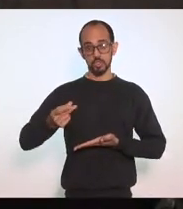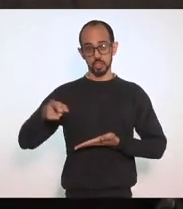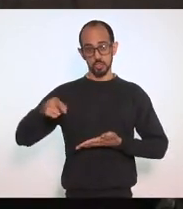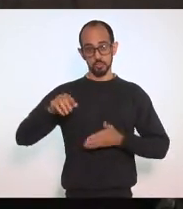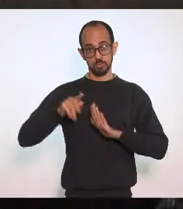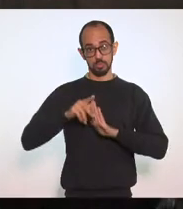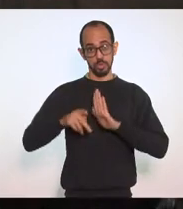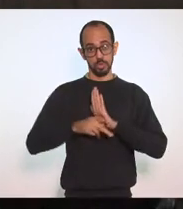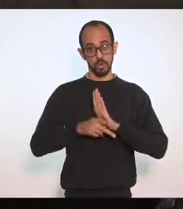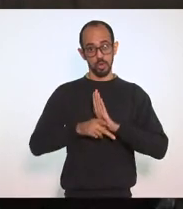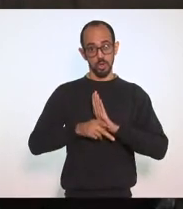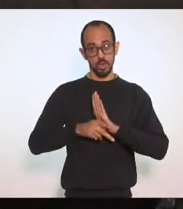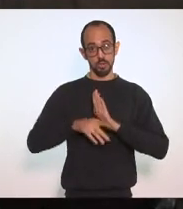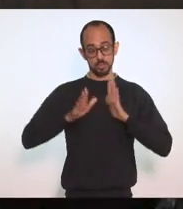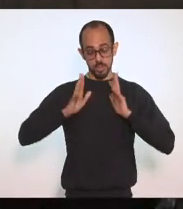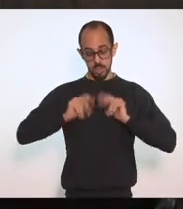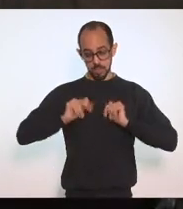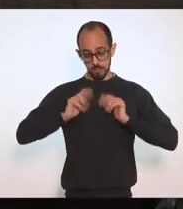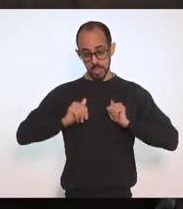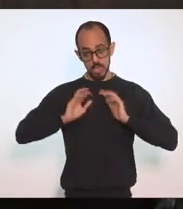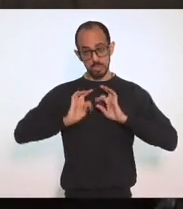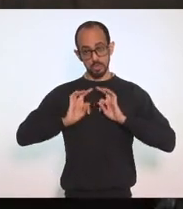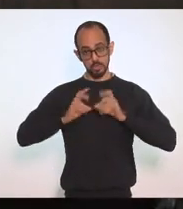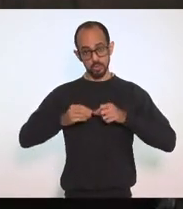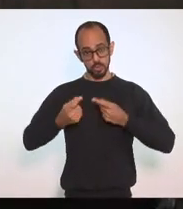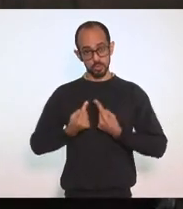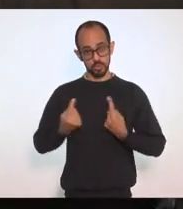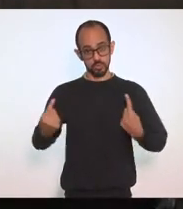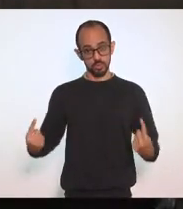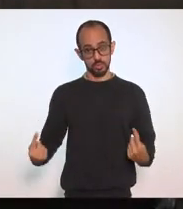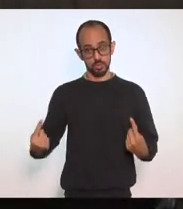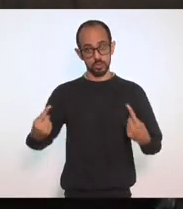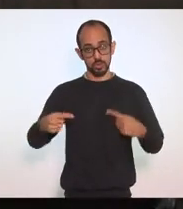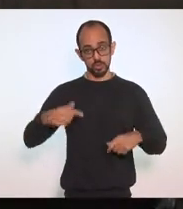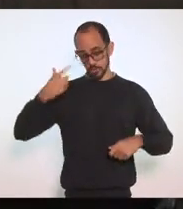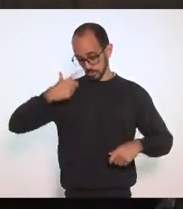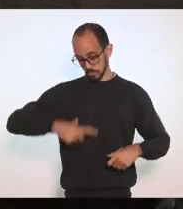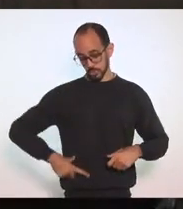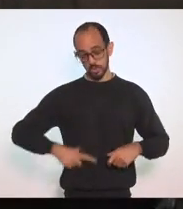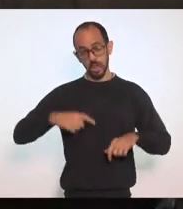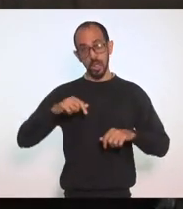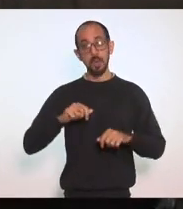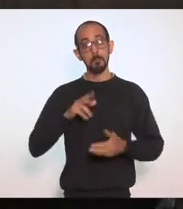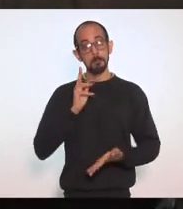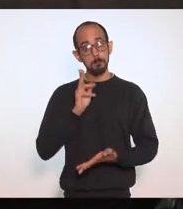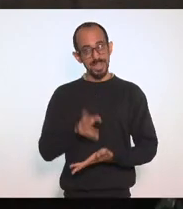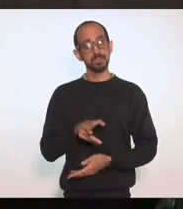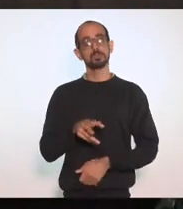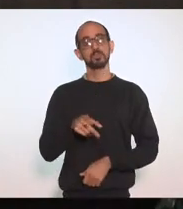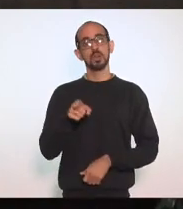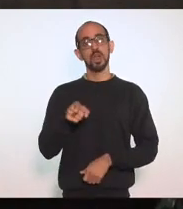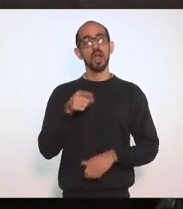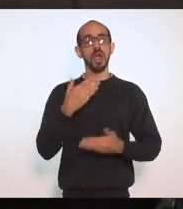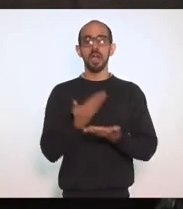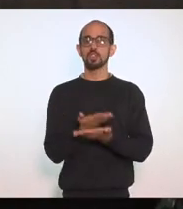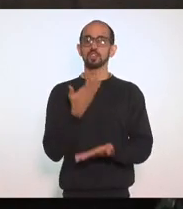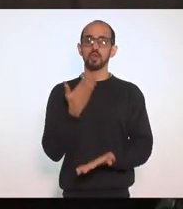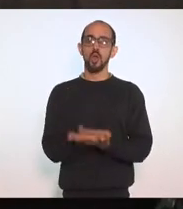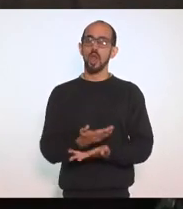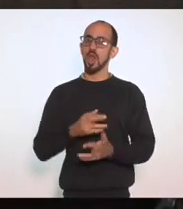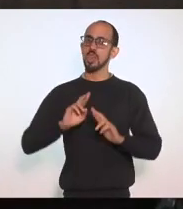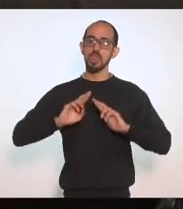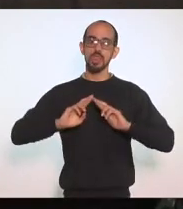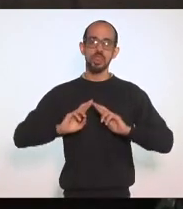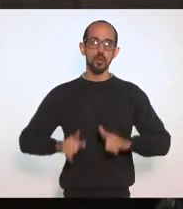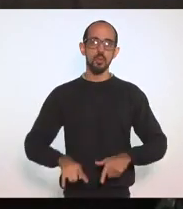protocolos De sanitização Nos protocolos De higienização Pessoal Ainda assim A escola Não é Uma